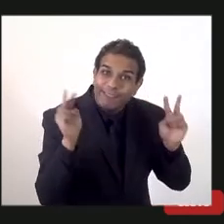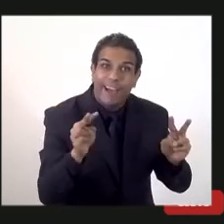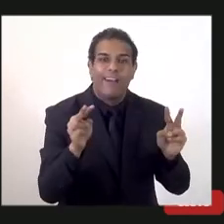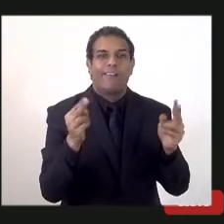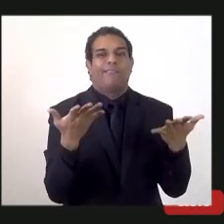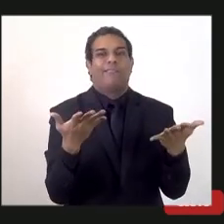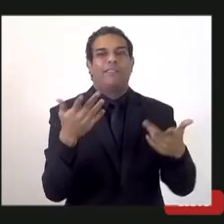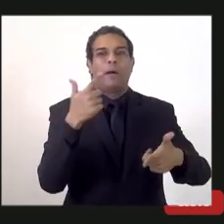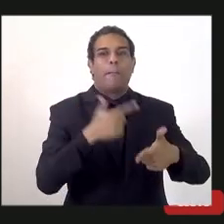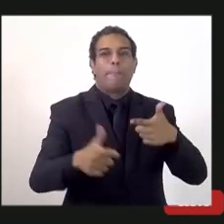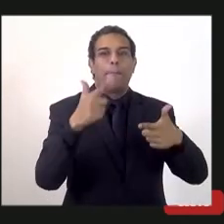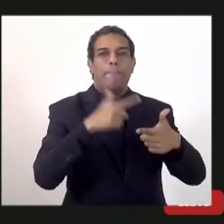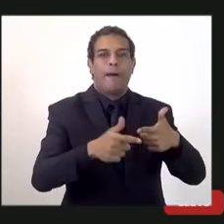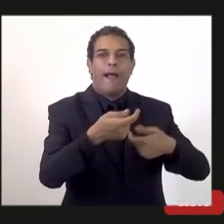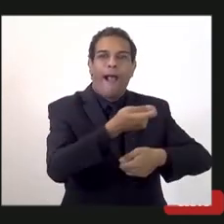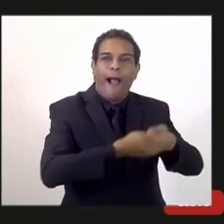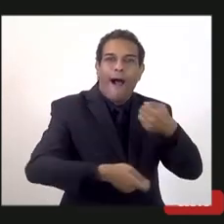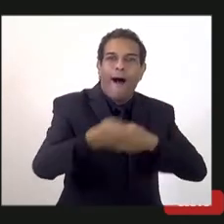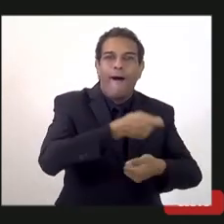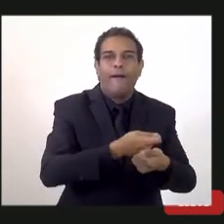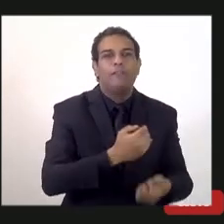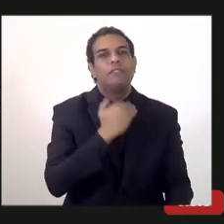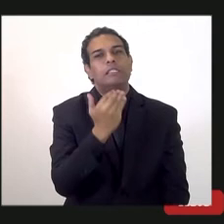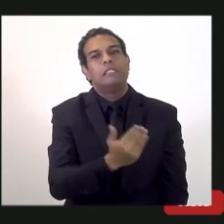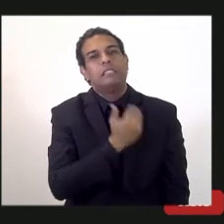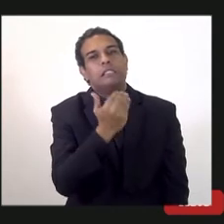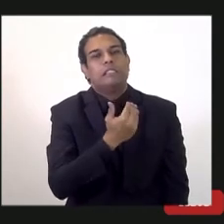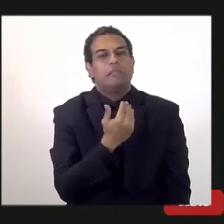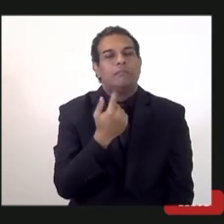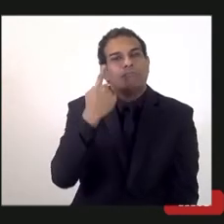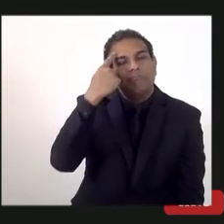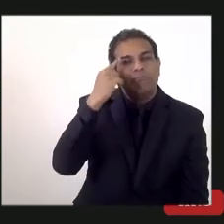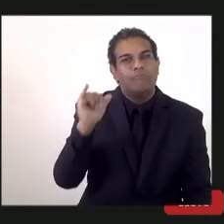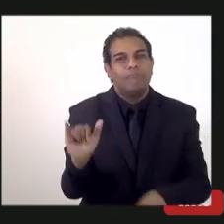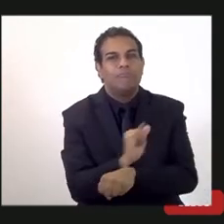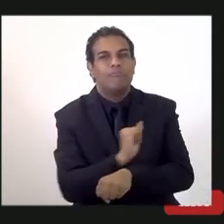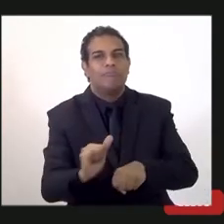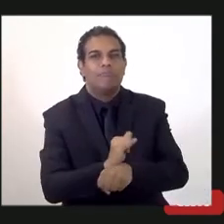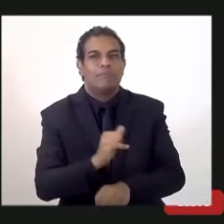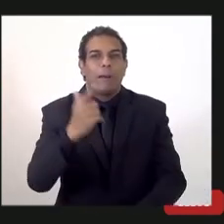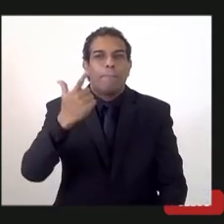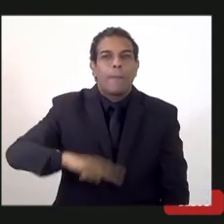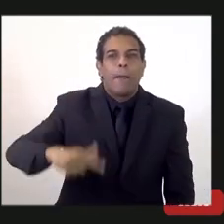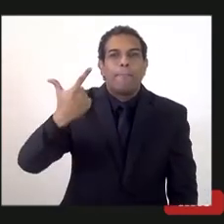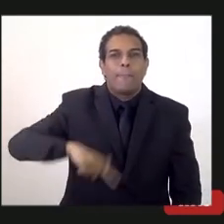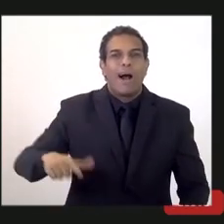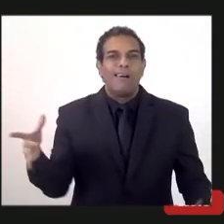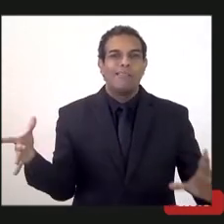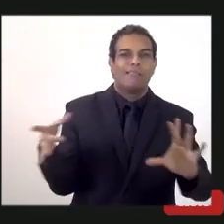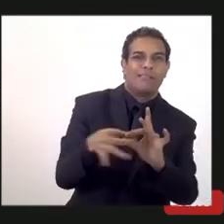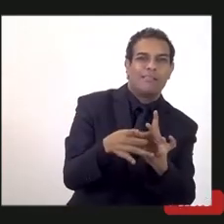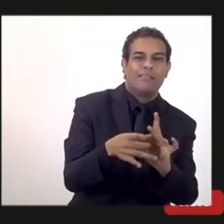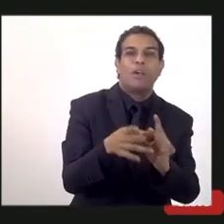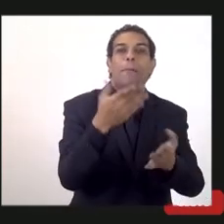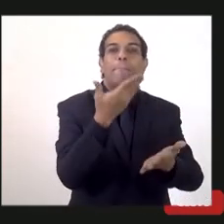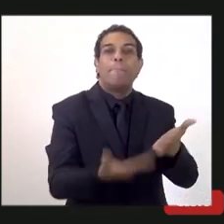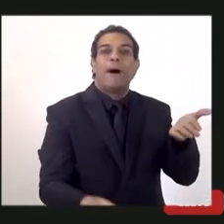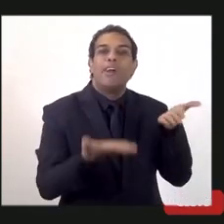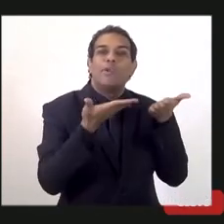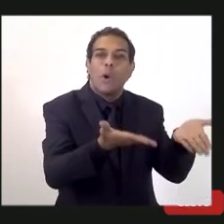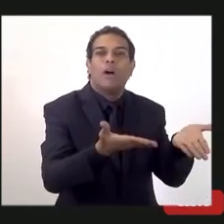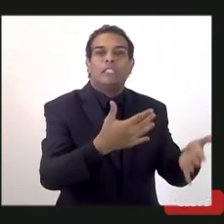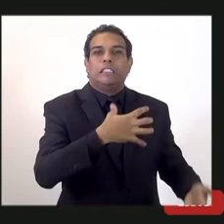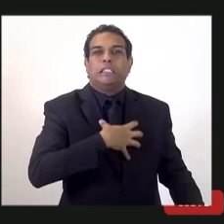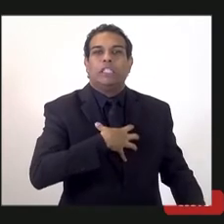está acabando com a economia do estado do Rio de Janeiro, não adianta você querer dar saltos mais fortes se você não consolidar aquilo que você já tem